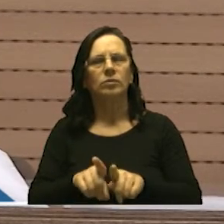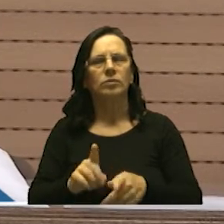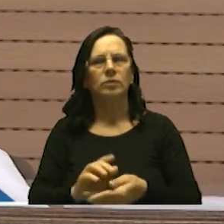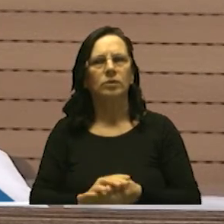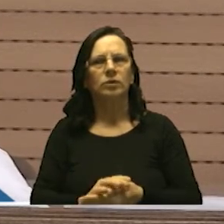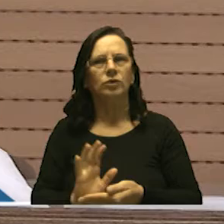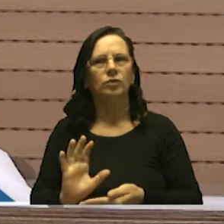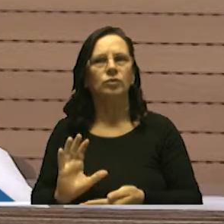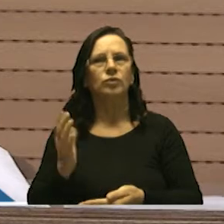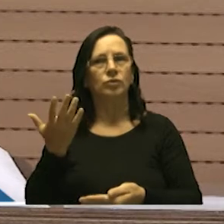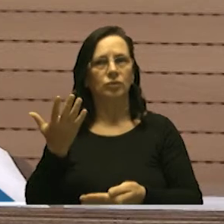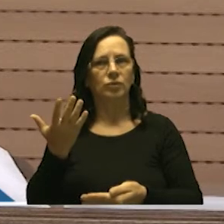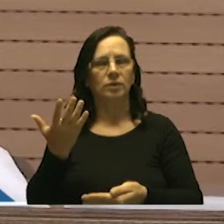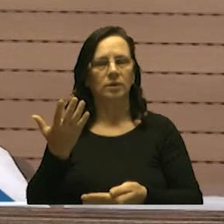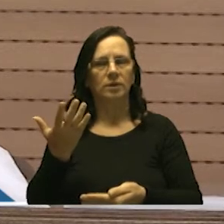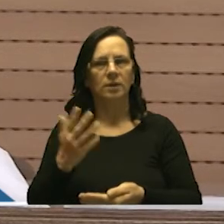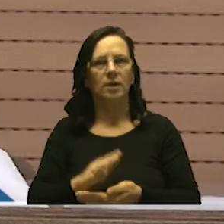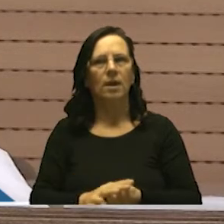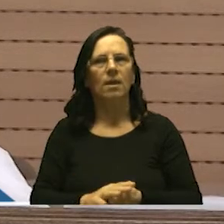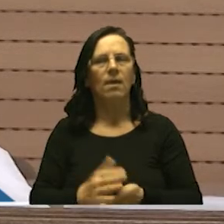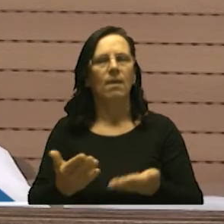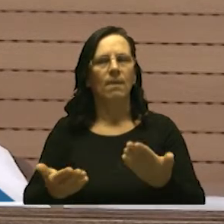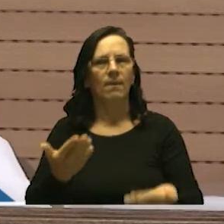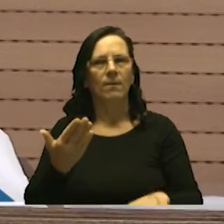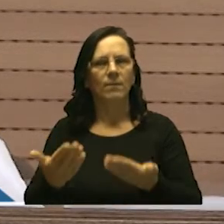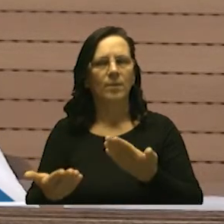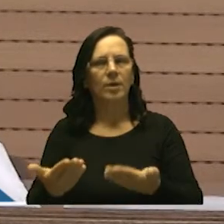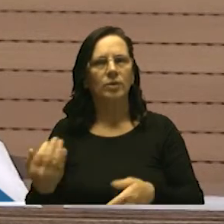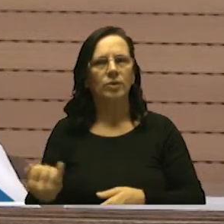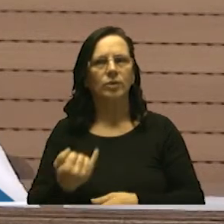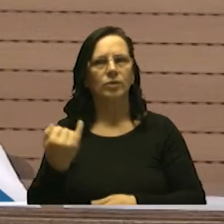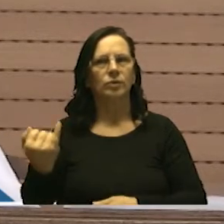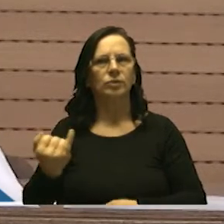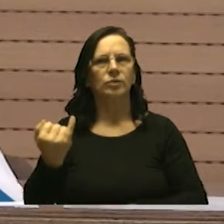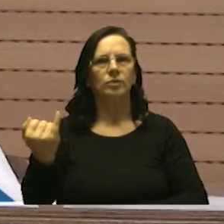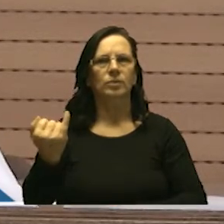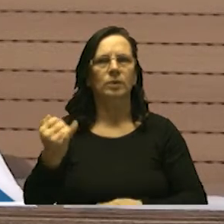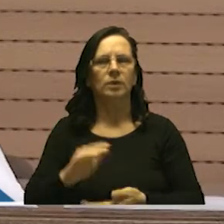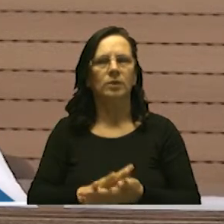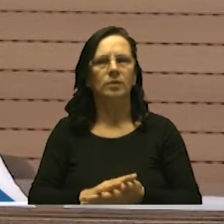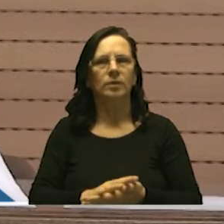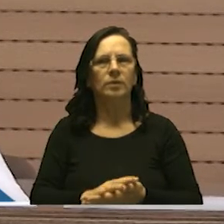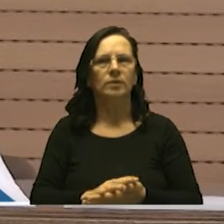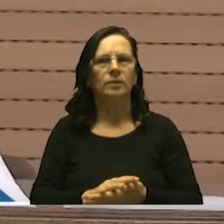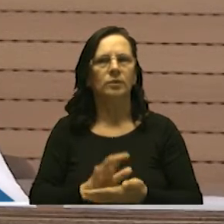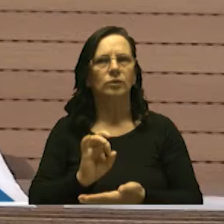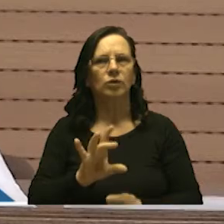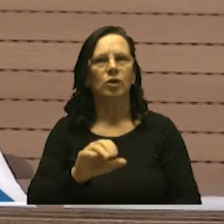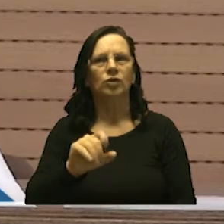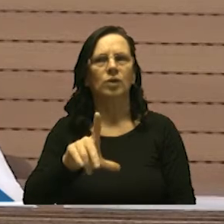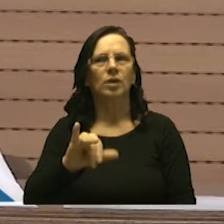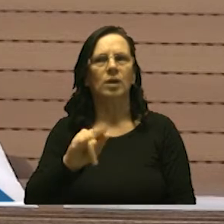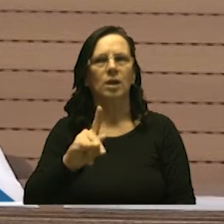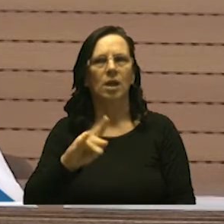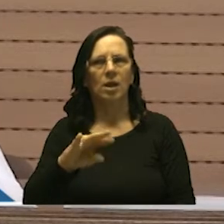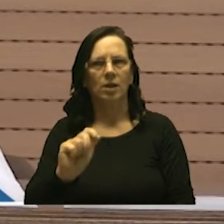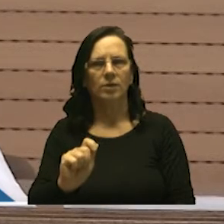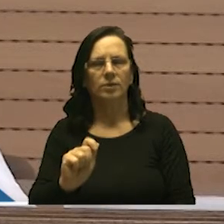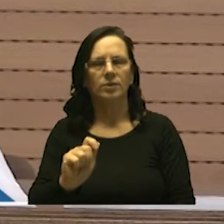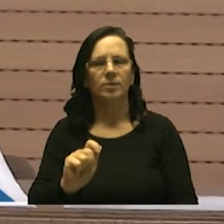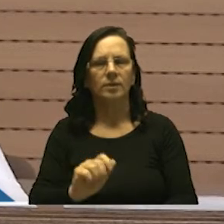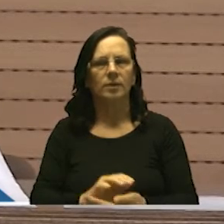depende fundamentalmente de delegação legislativa. Assim a